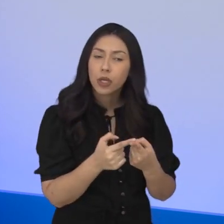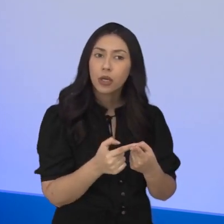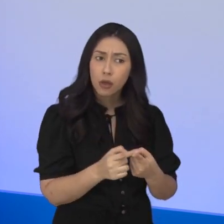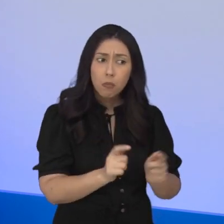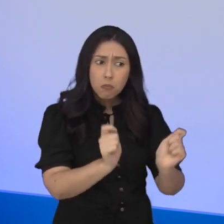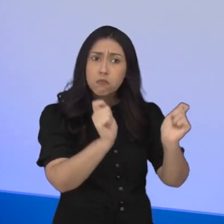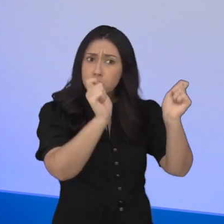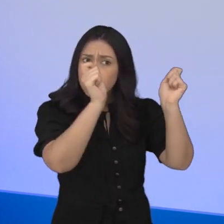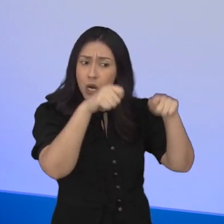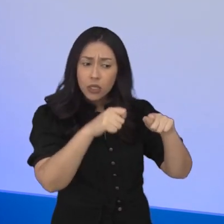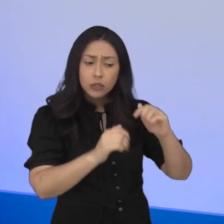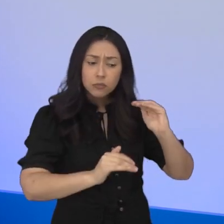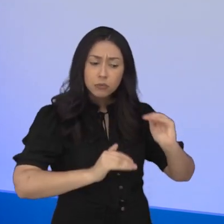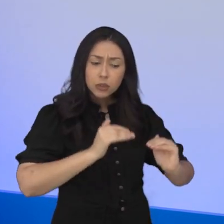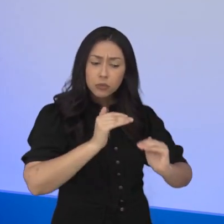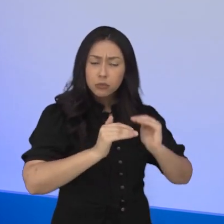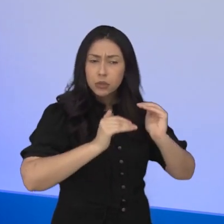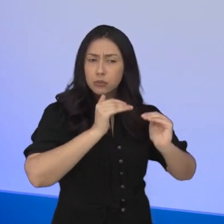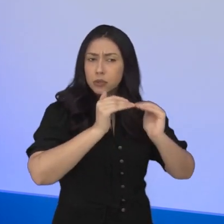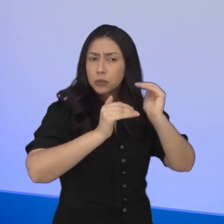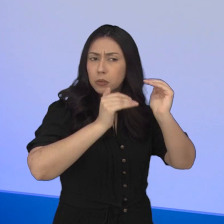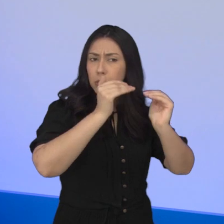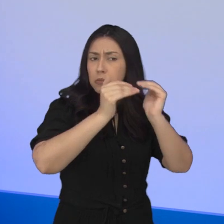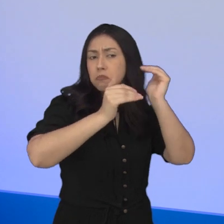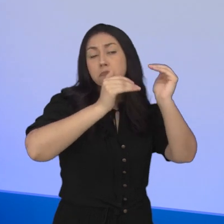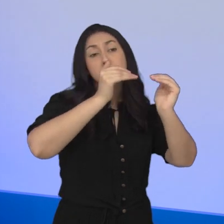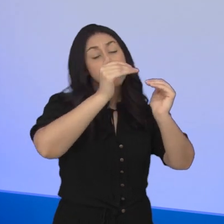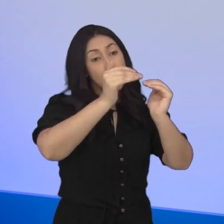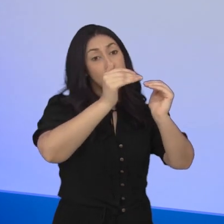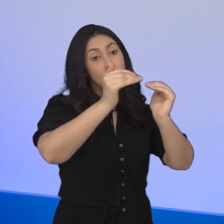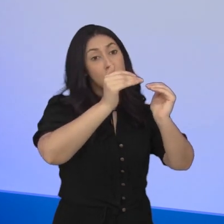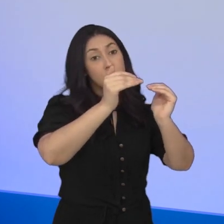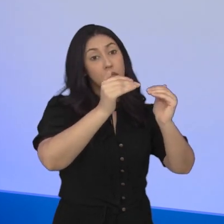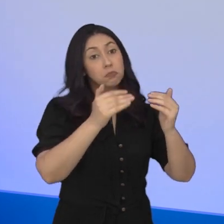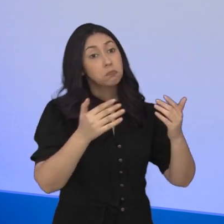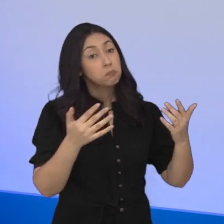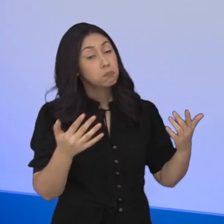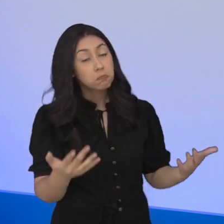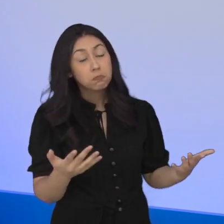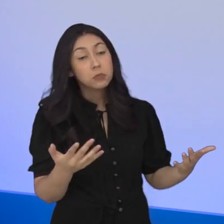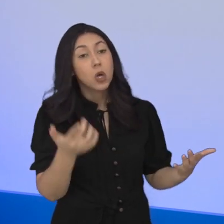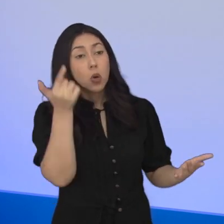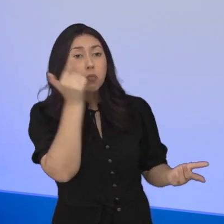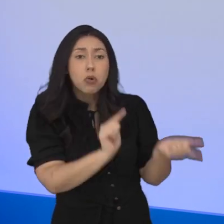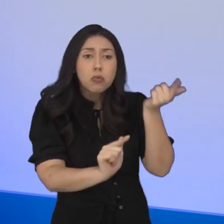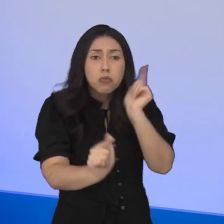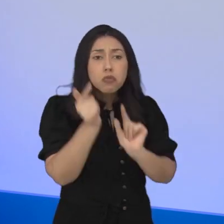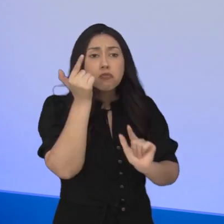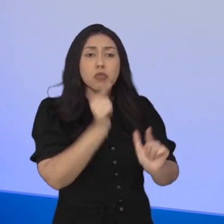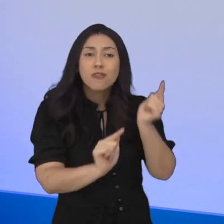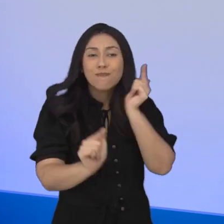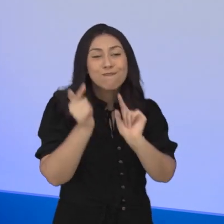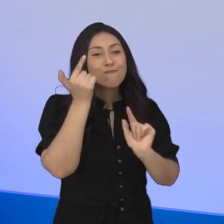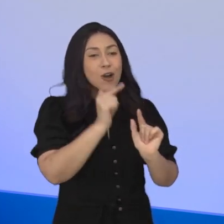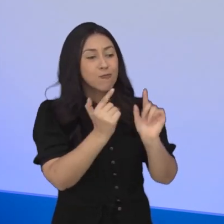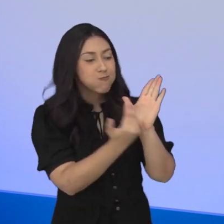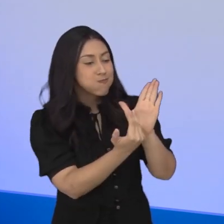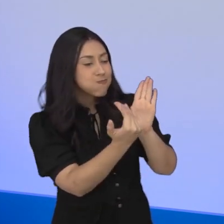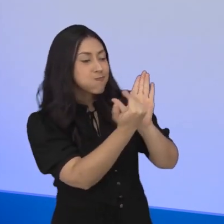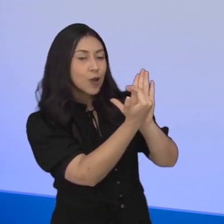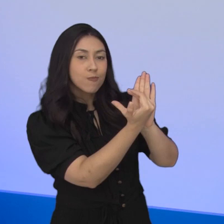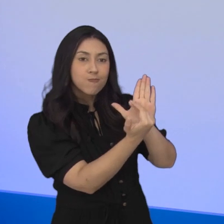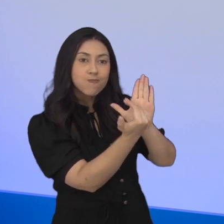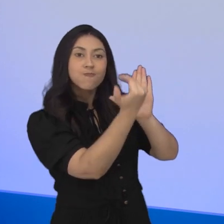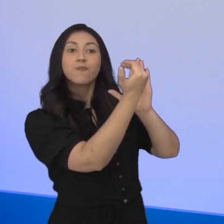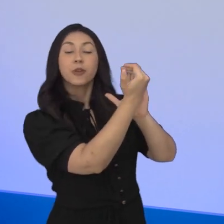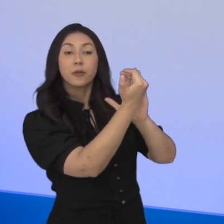chance de ir crescendo dentro da sua profissão e ir alcançando outros status.